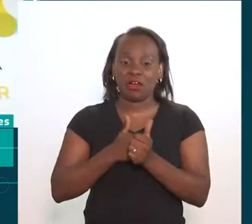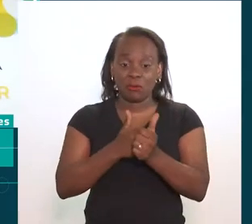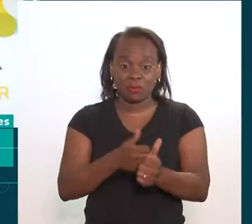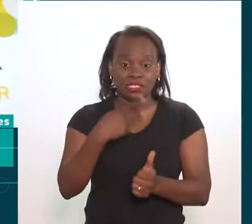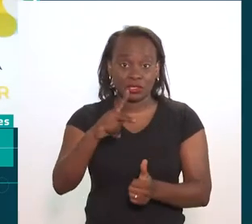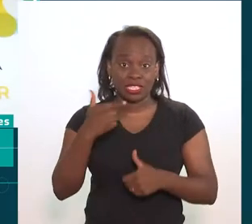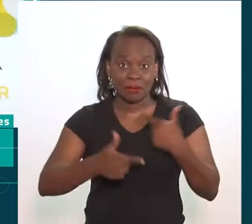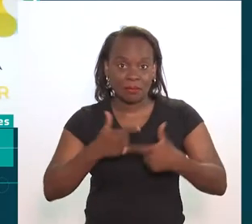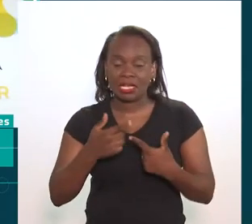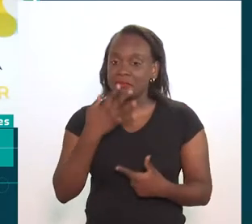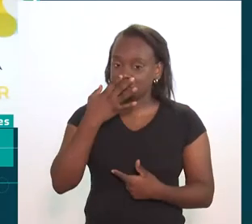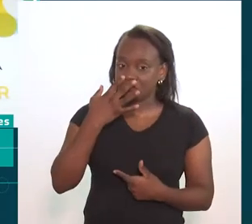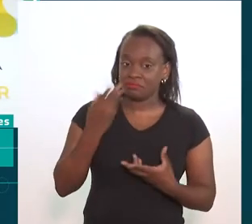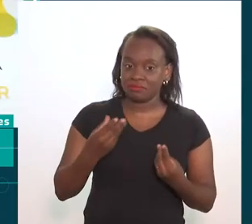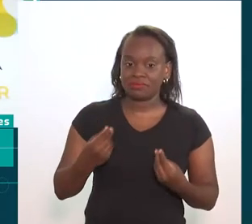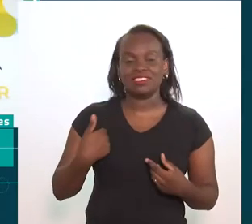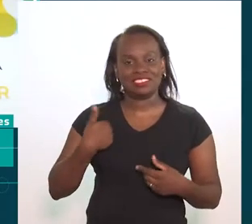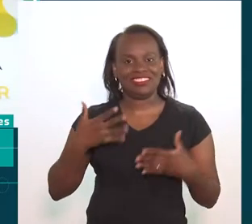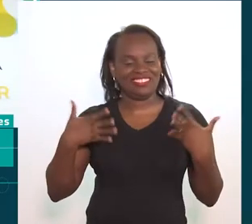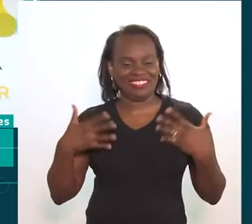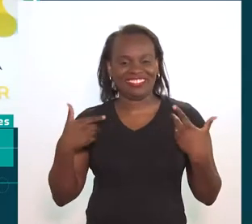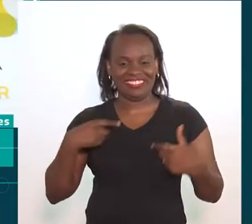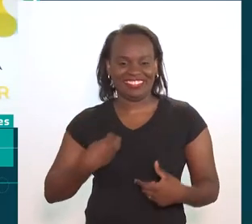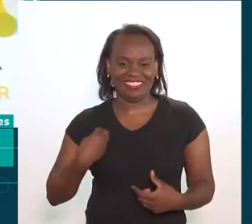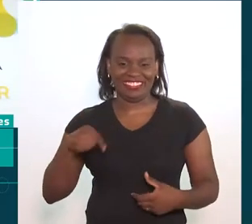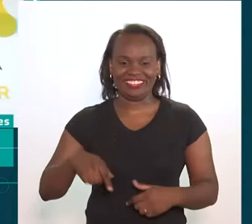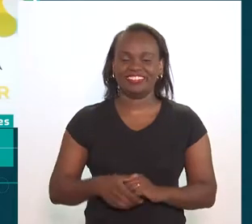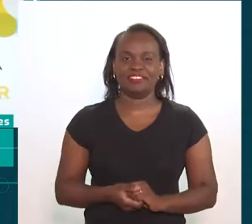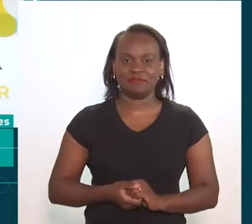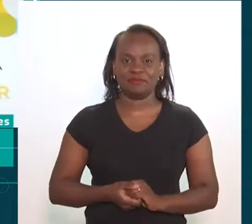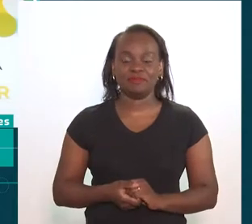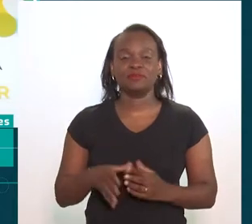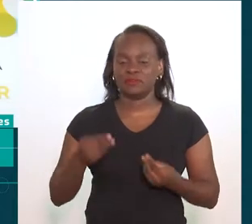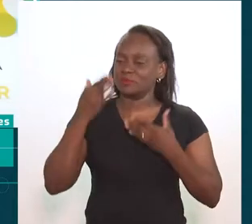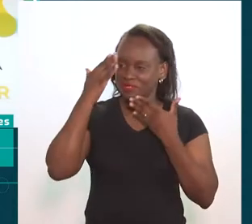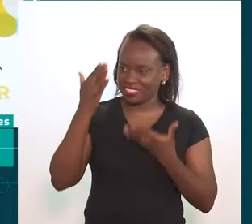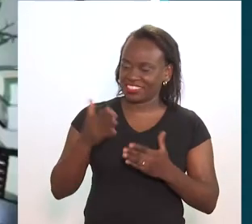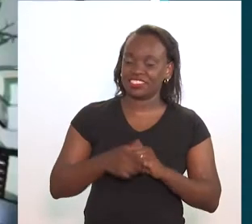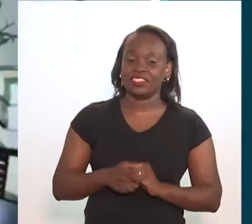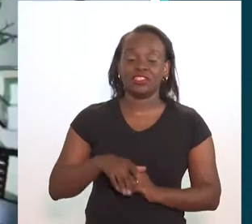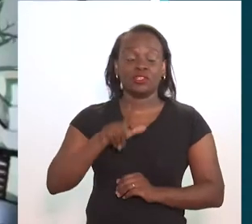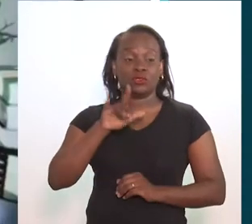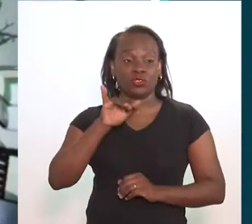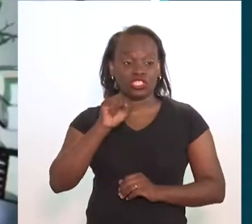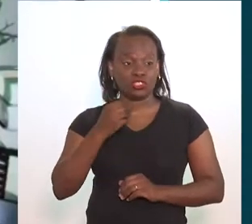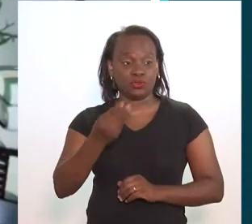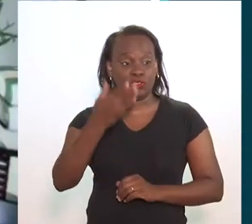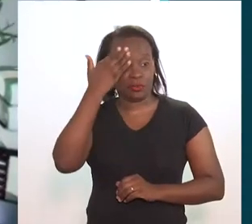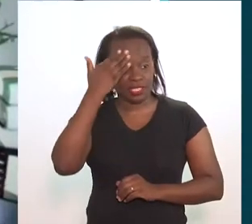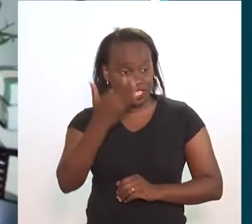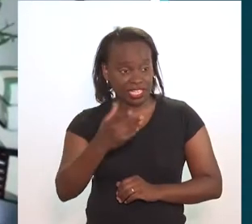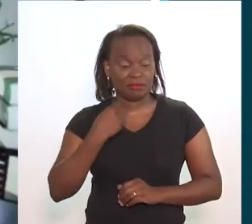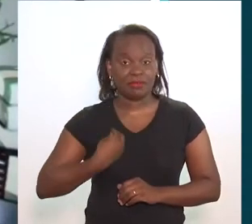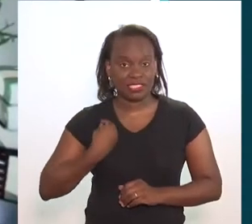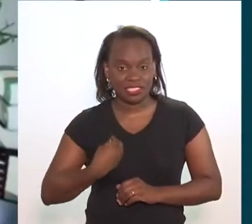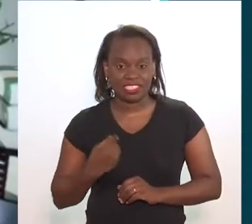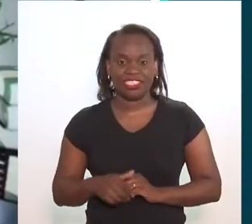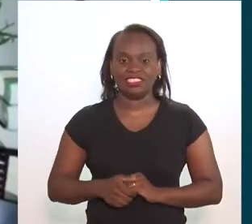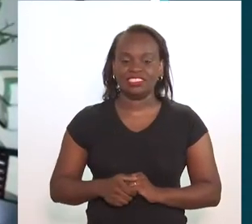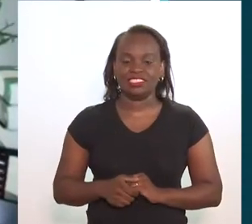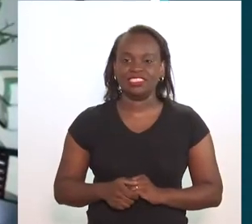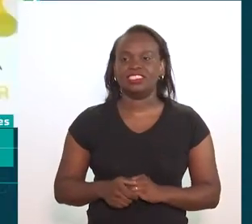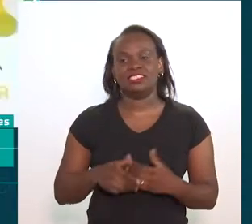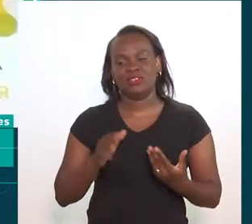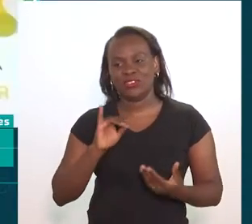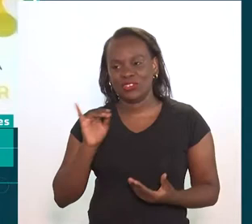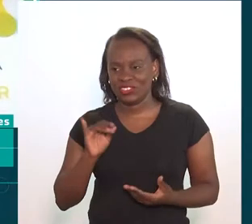seu trabalho, admiro seu trabalho. Então, é uma alegria estar aqui. Muito obrigado. Luiz, muito obrigado pela presença, Luiz.